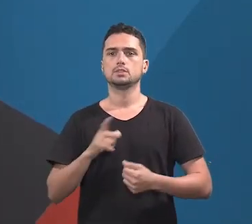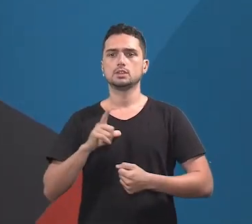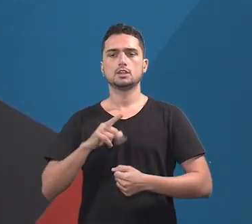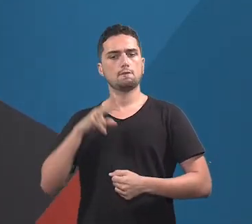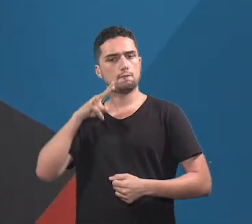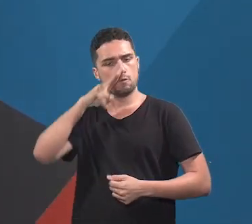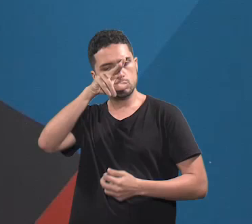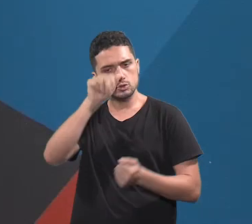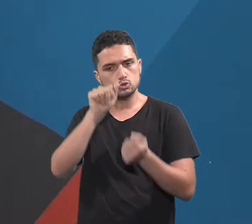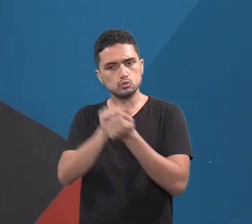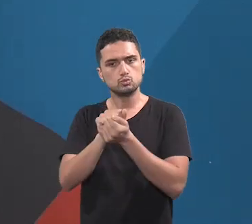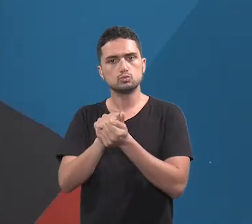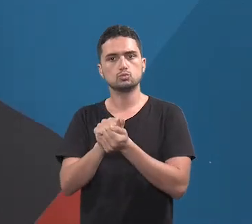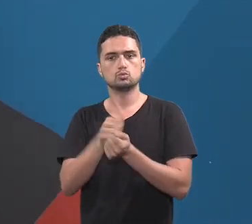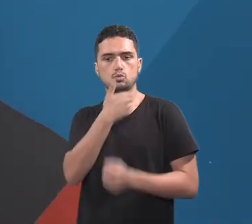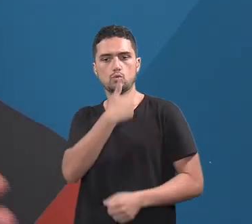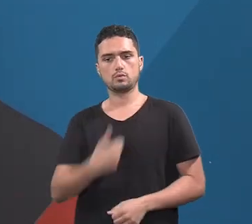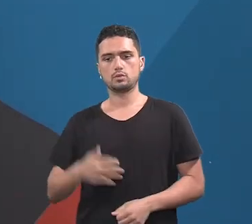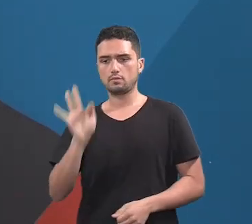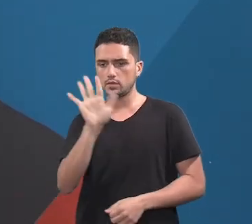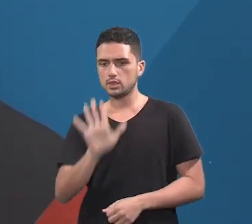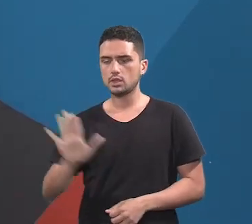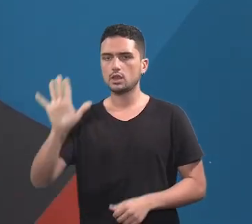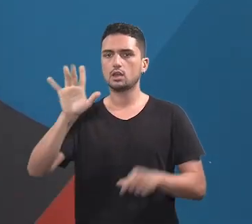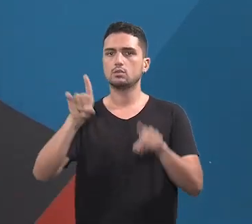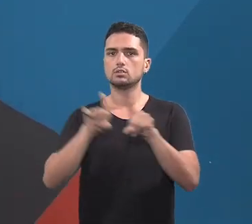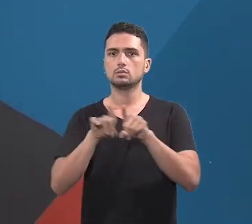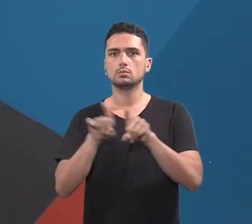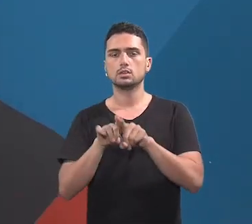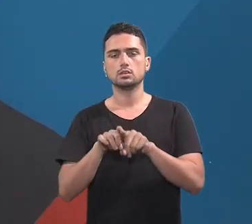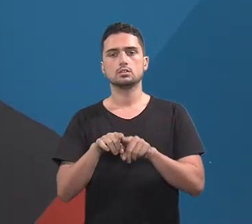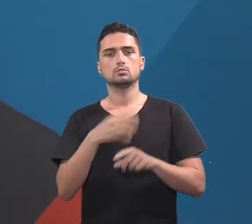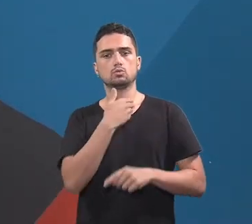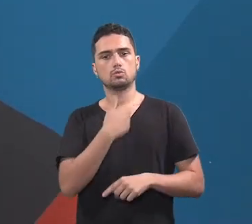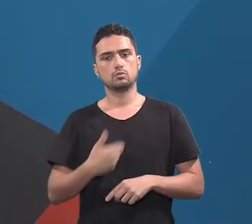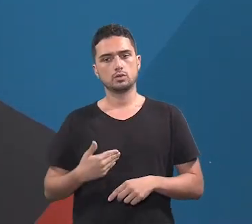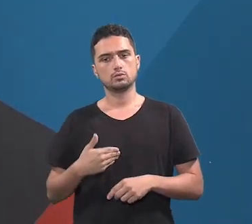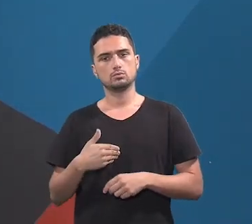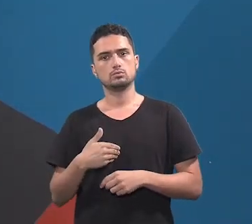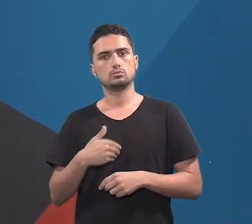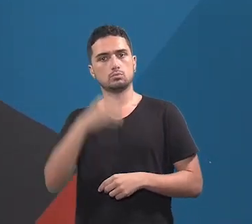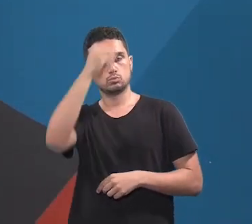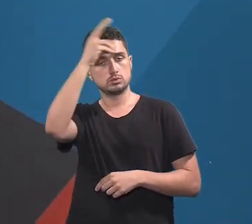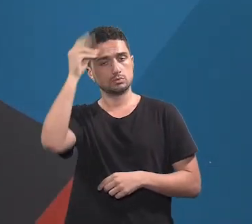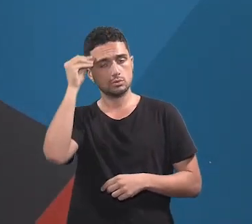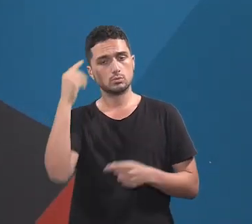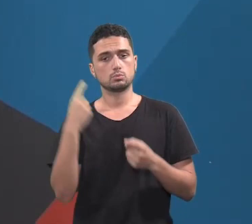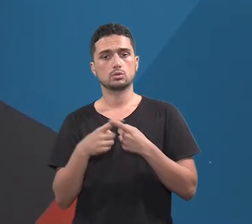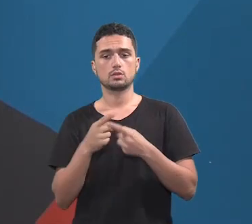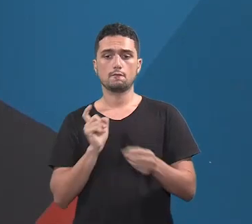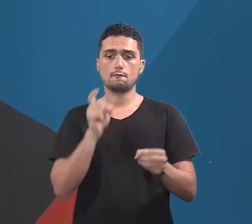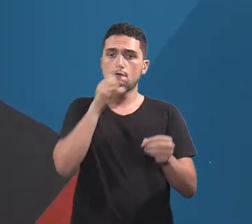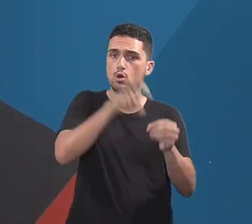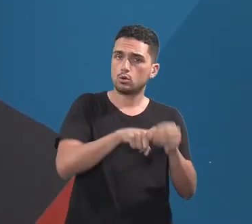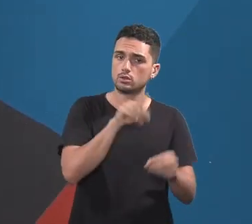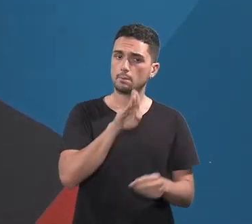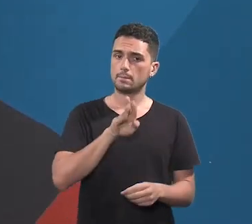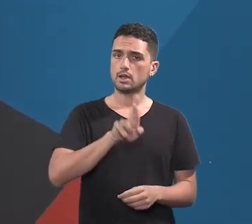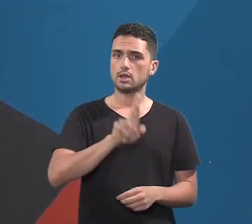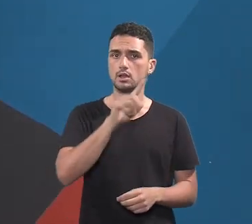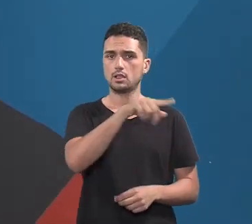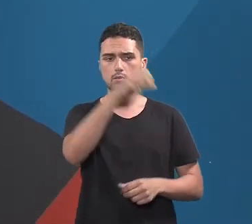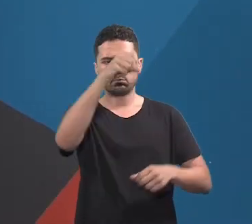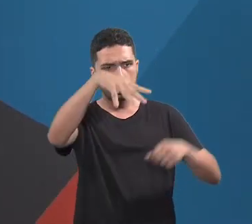forças junto com o governo federal, junto com os governos municipais, para que aquela BR possa voltar e as pessoas possam ter mais